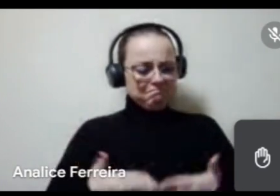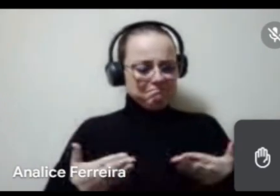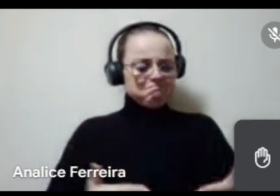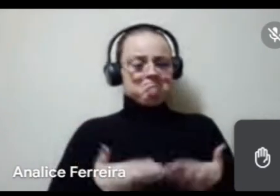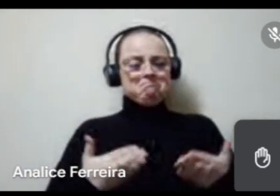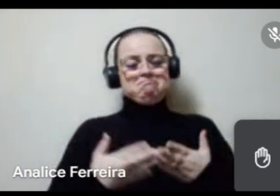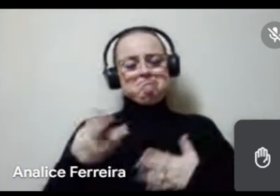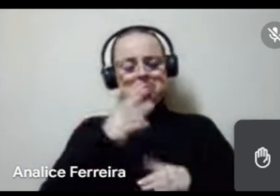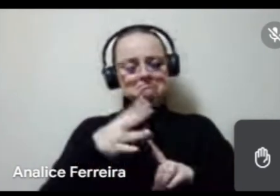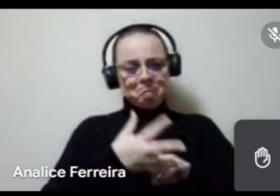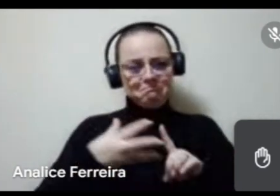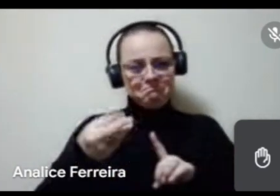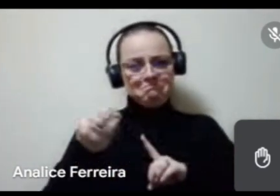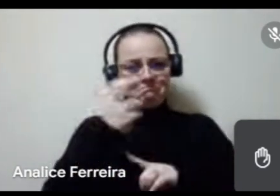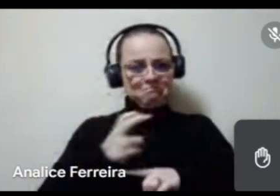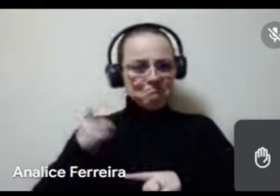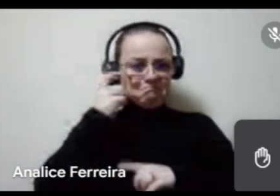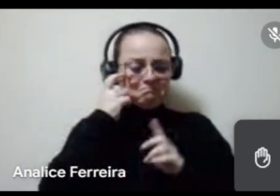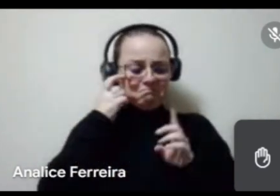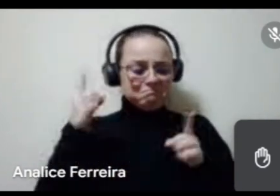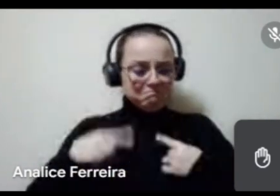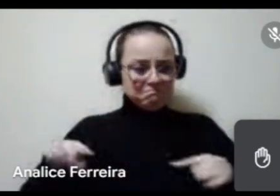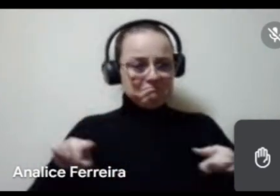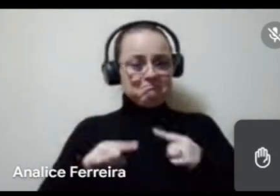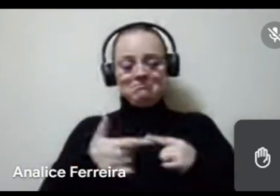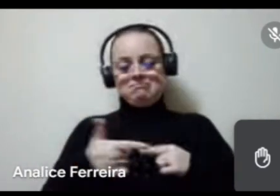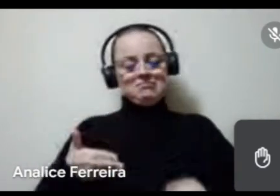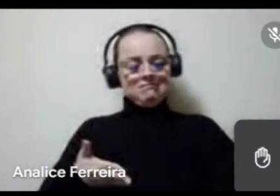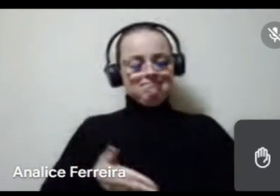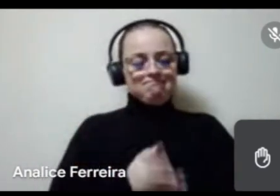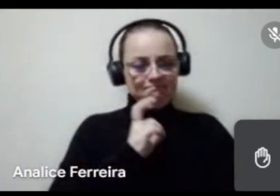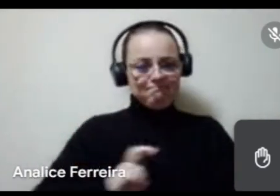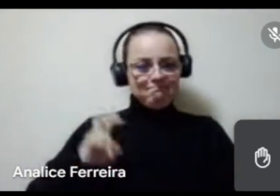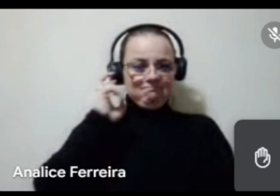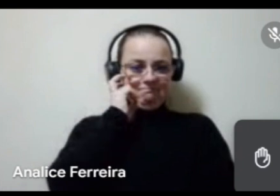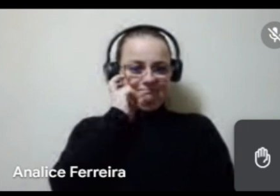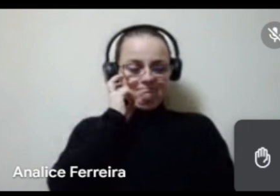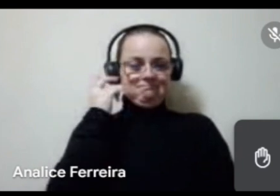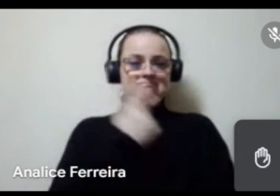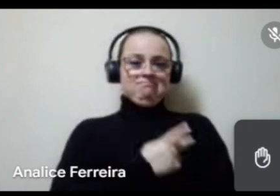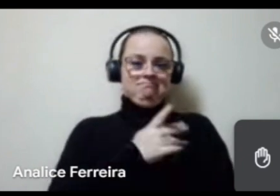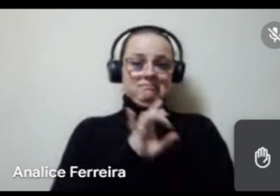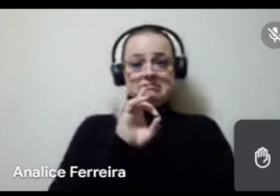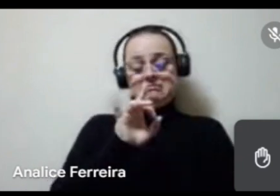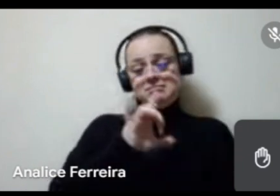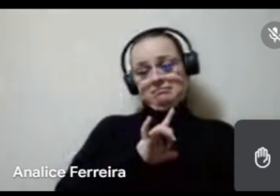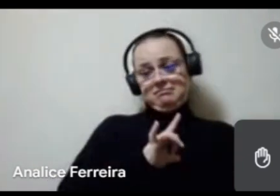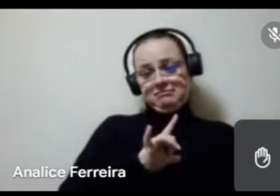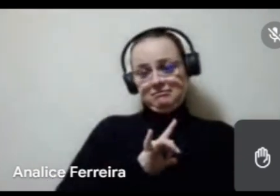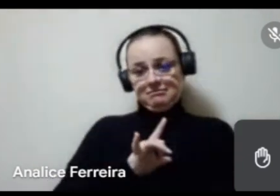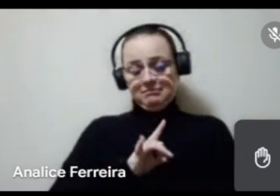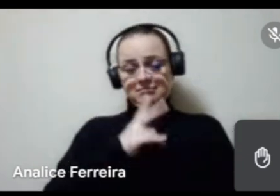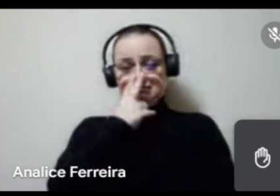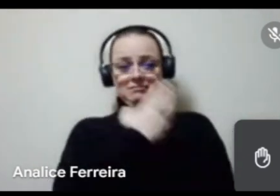tudo, eles não têm acesso à cultura, a cultura que eles só têm ouvindo o paredão,